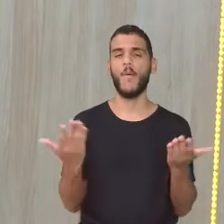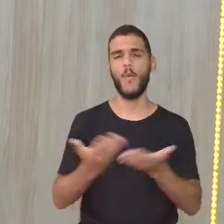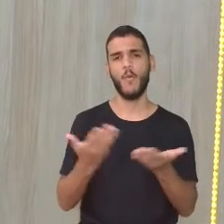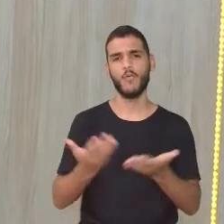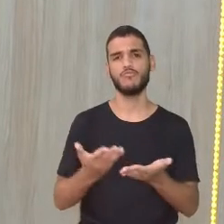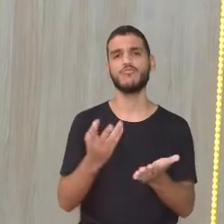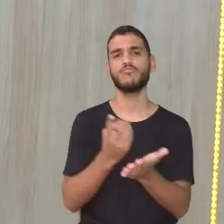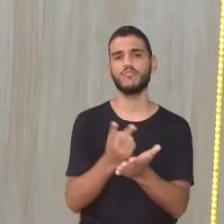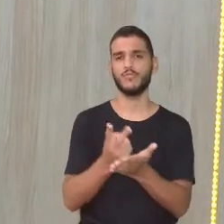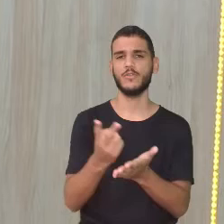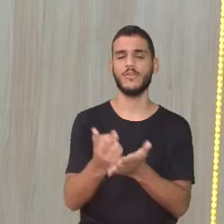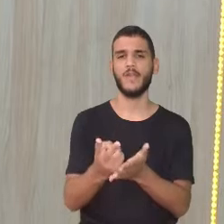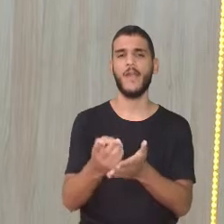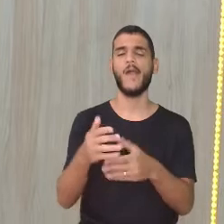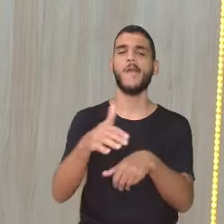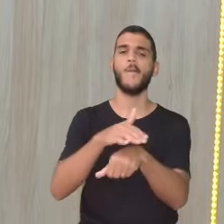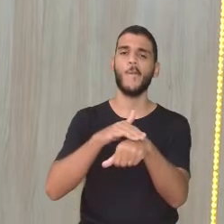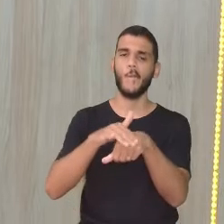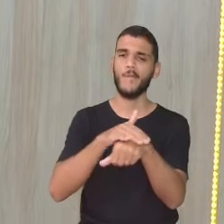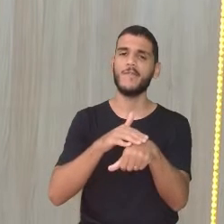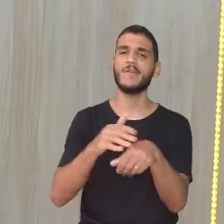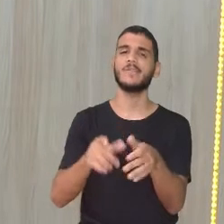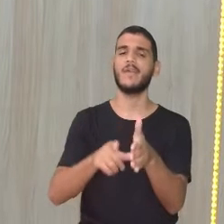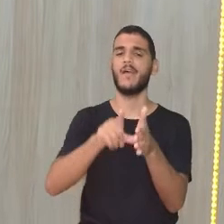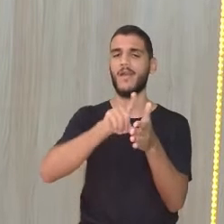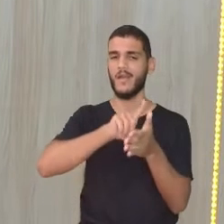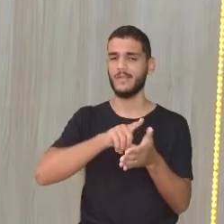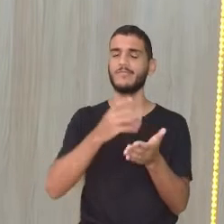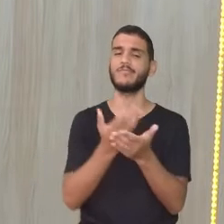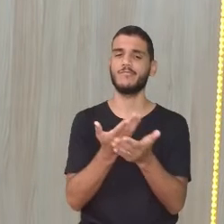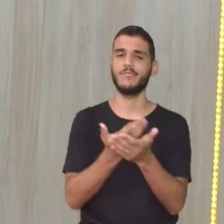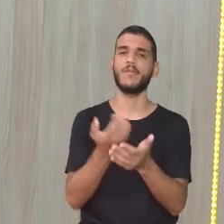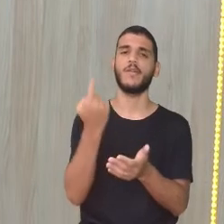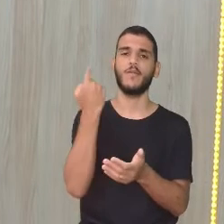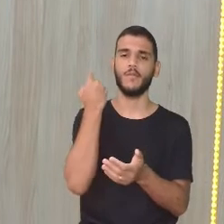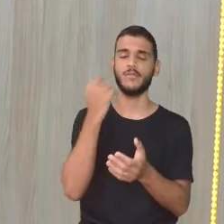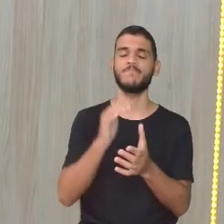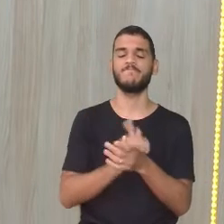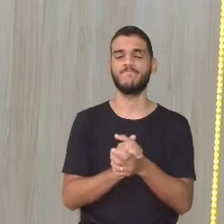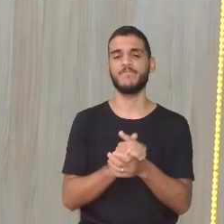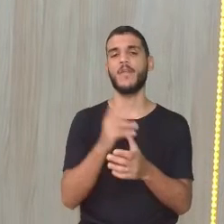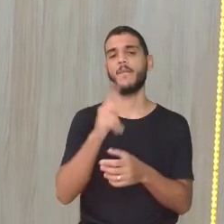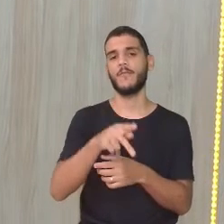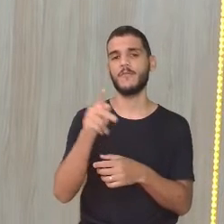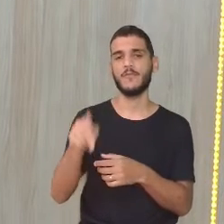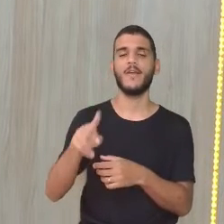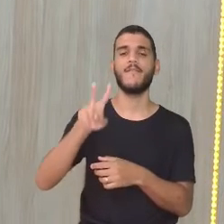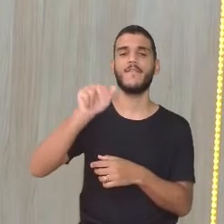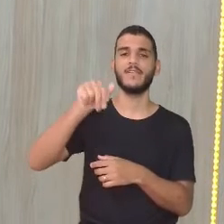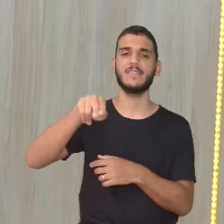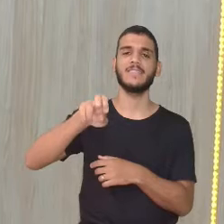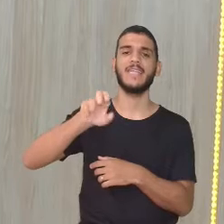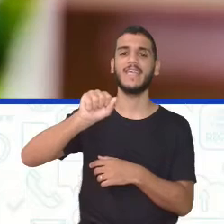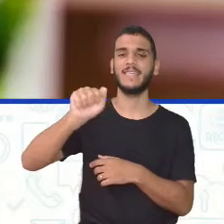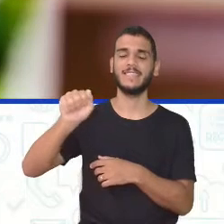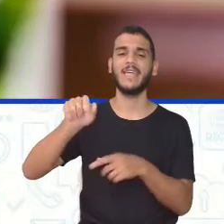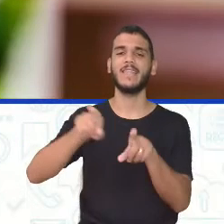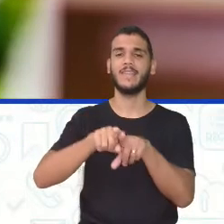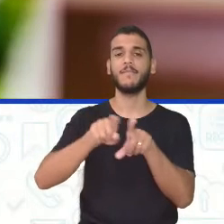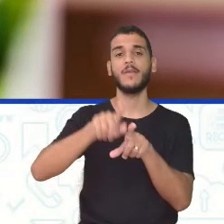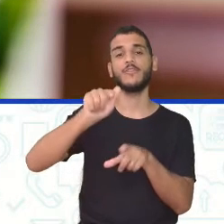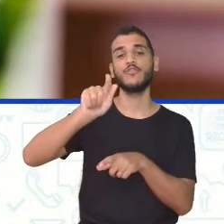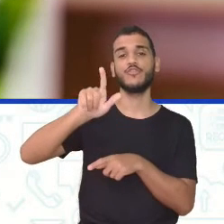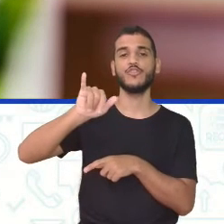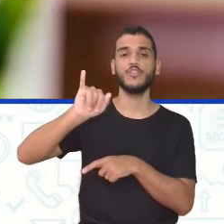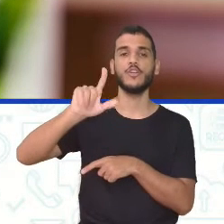continuar aqui aquela conversinha que a gente estava tendo na última aula, né? Com a professora Vanessa, o professor Gilson, falando aí desses